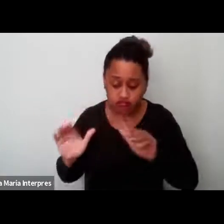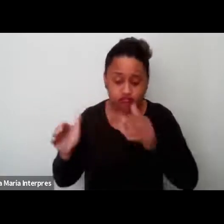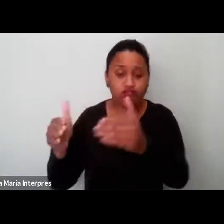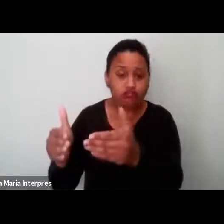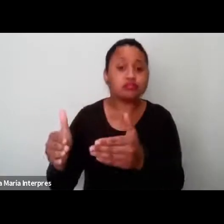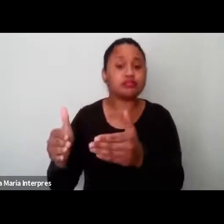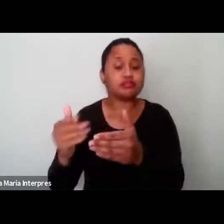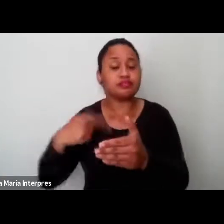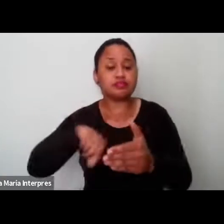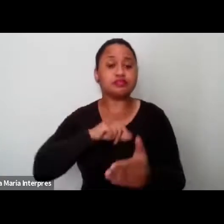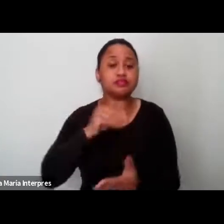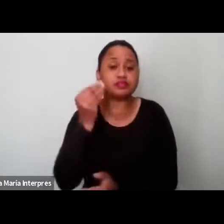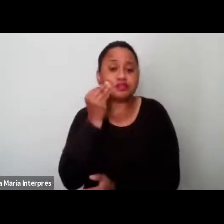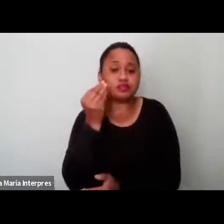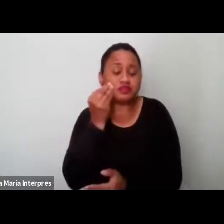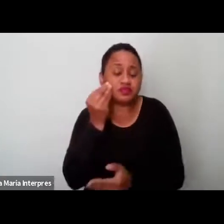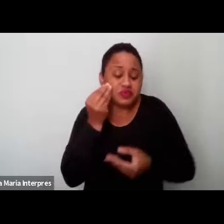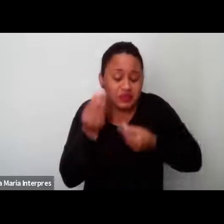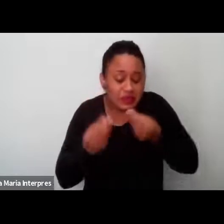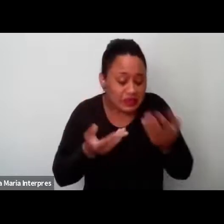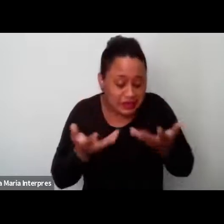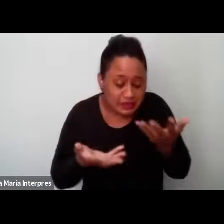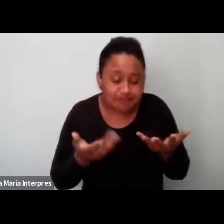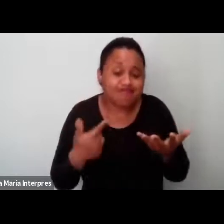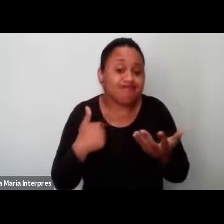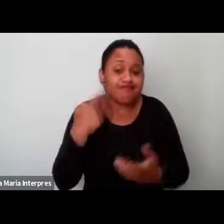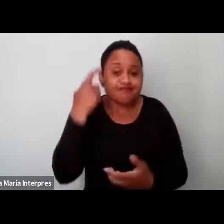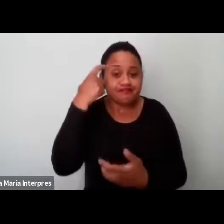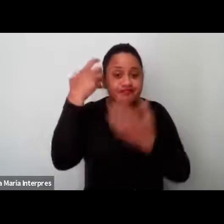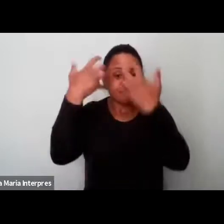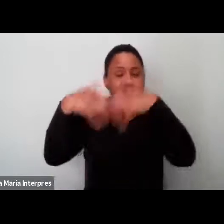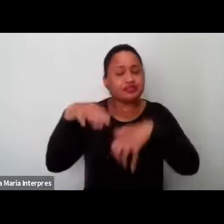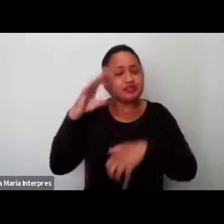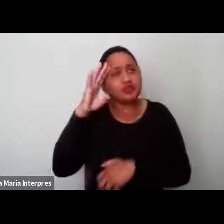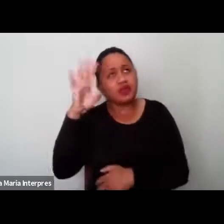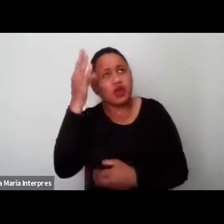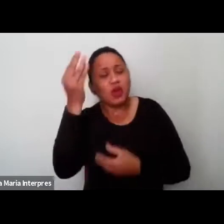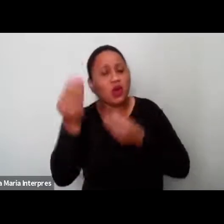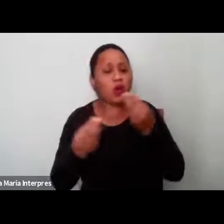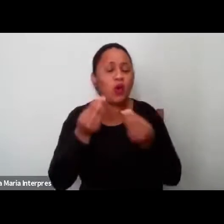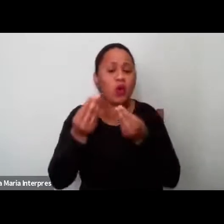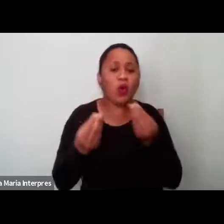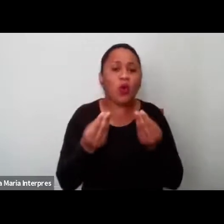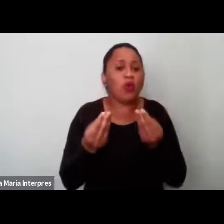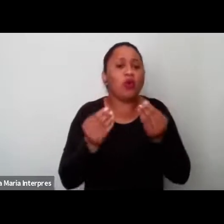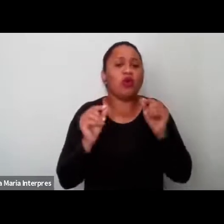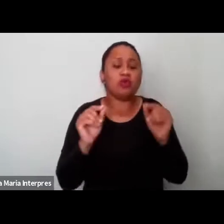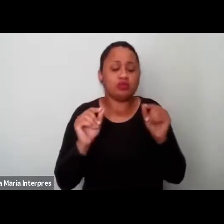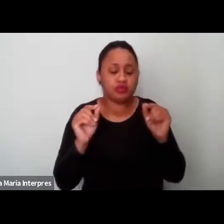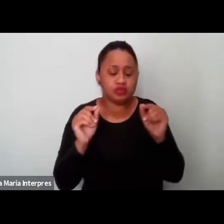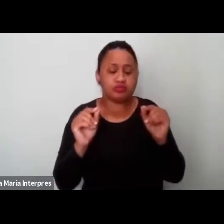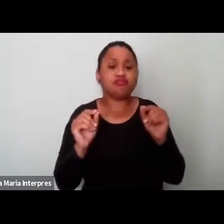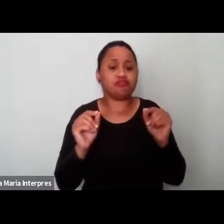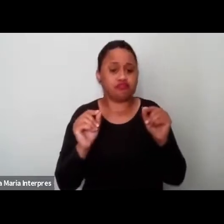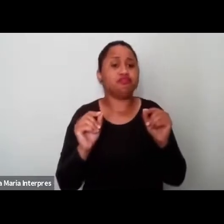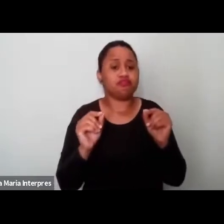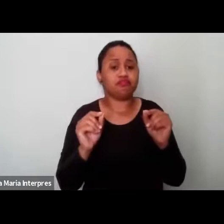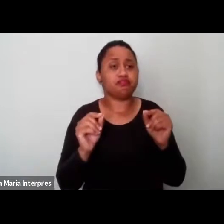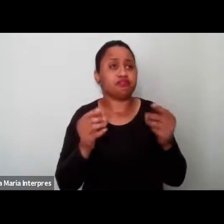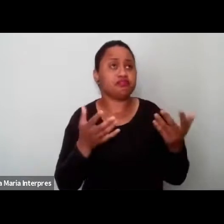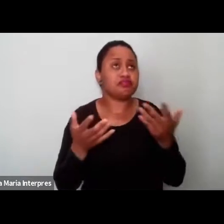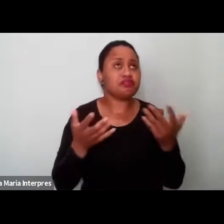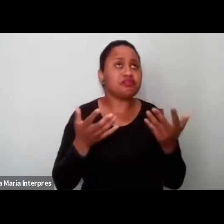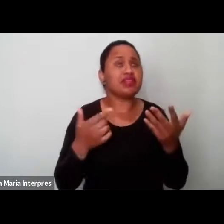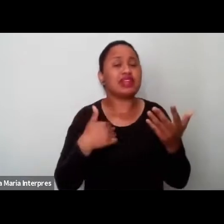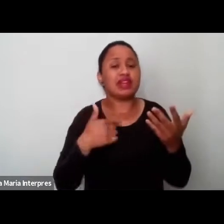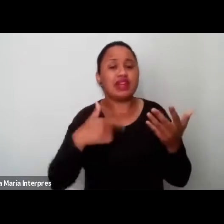aí foi tentando, mesmo, né, pensar numa perspectiva da interseccionalidade, tentando pensar onde, né, onde está